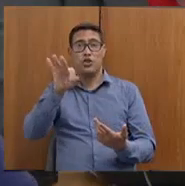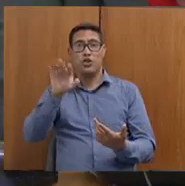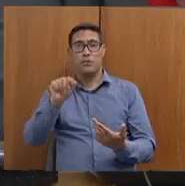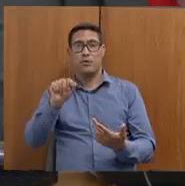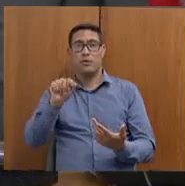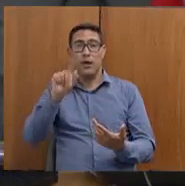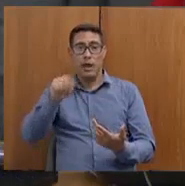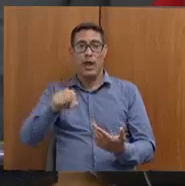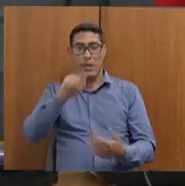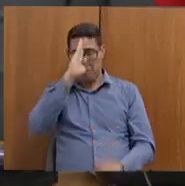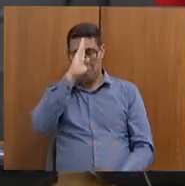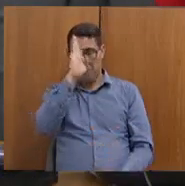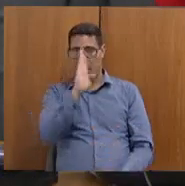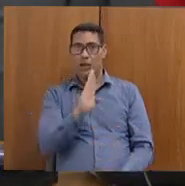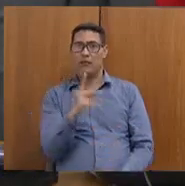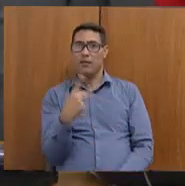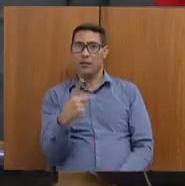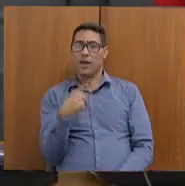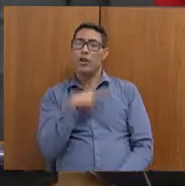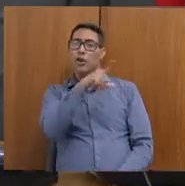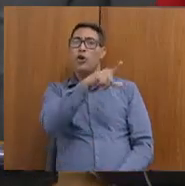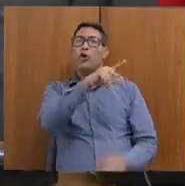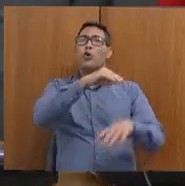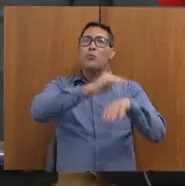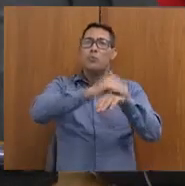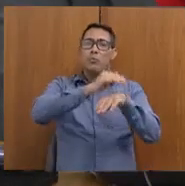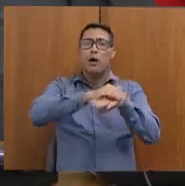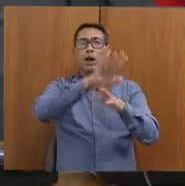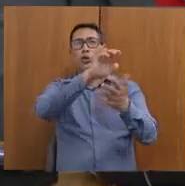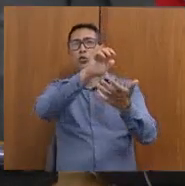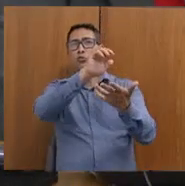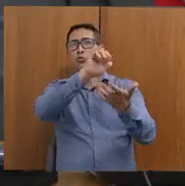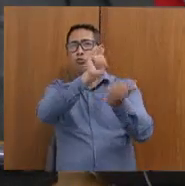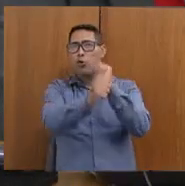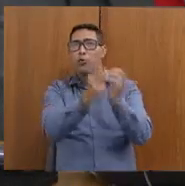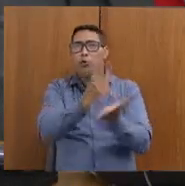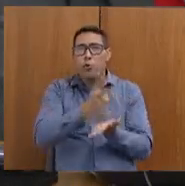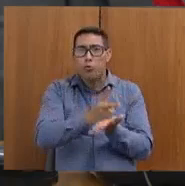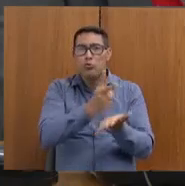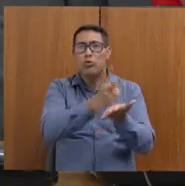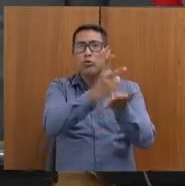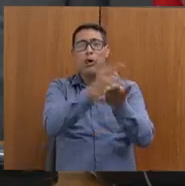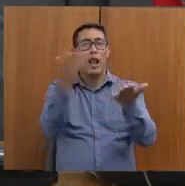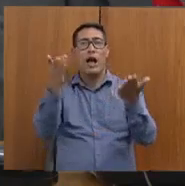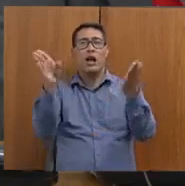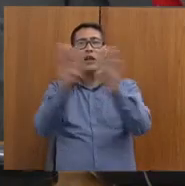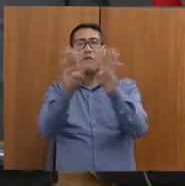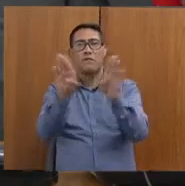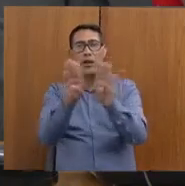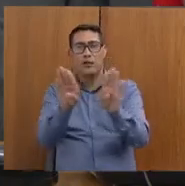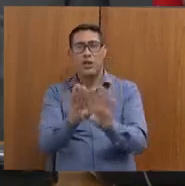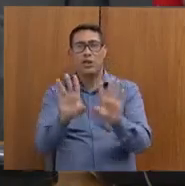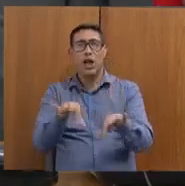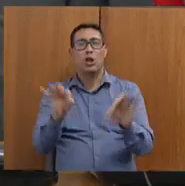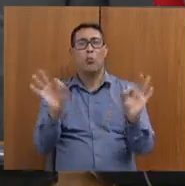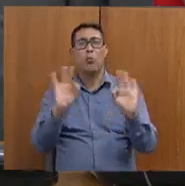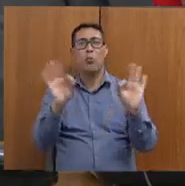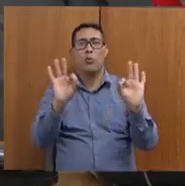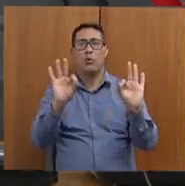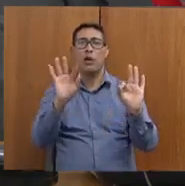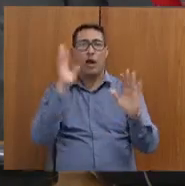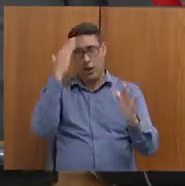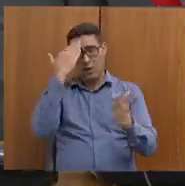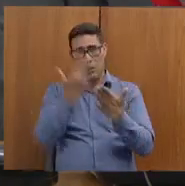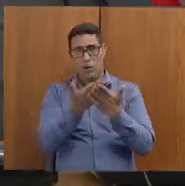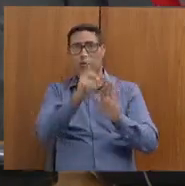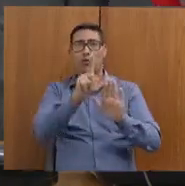continuam acontecendo, nenhum jogador foi punido, nenhum campo foi fechado. Então, eu acho que a lei tem que ser igual para